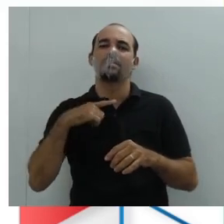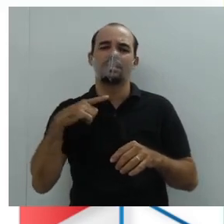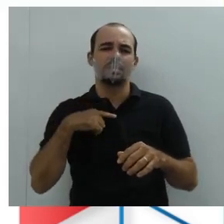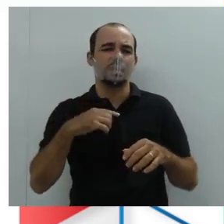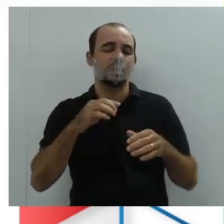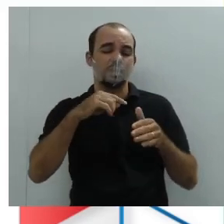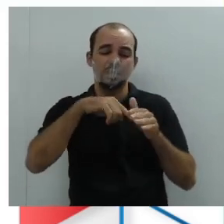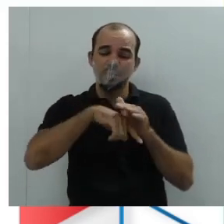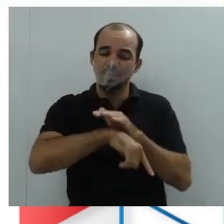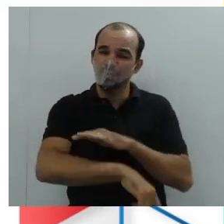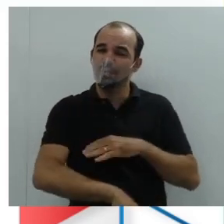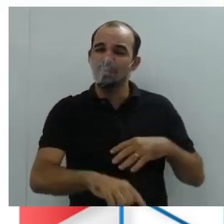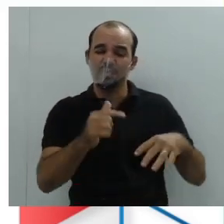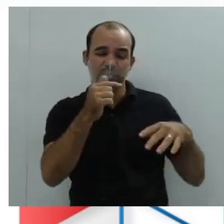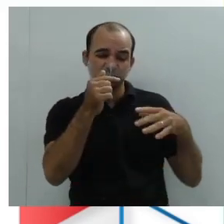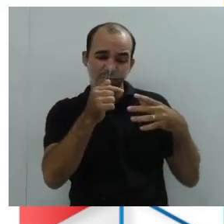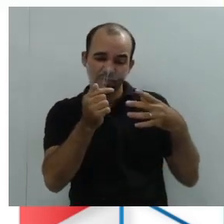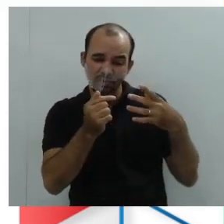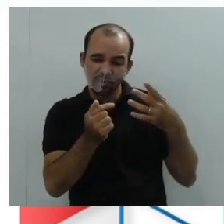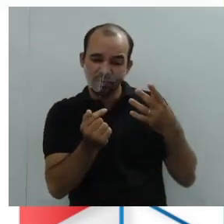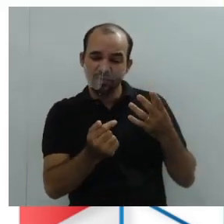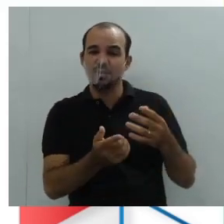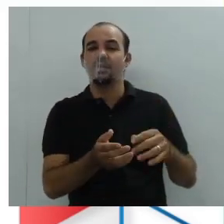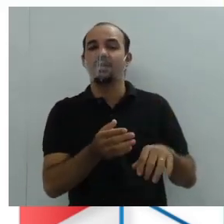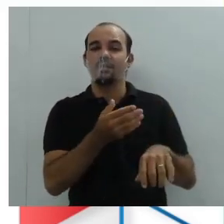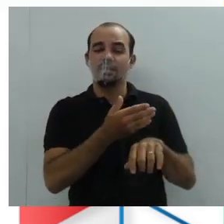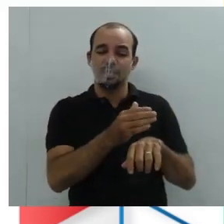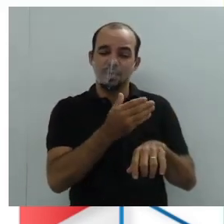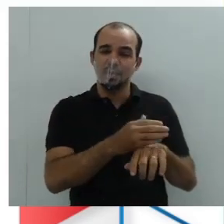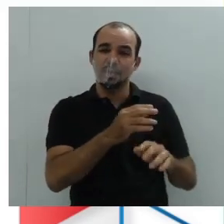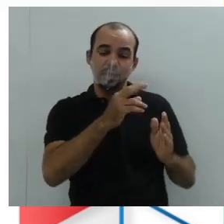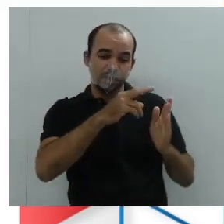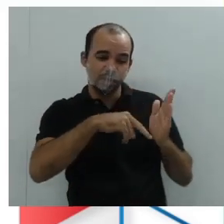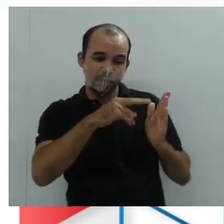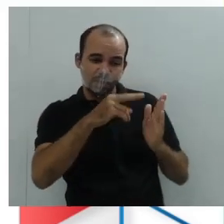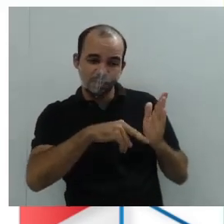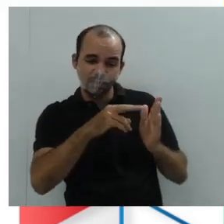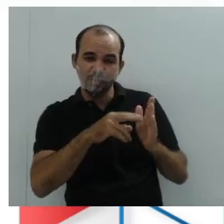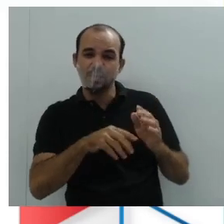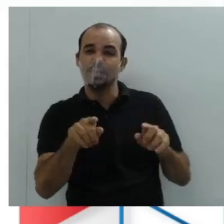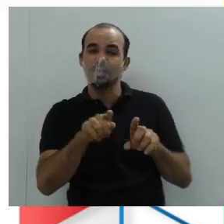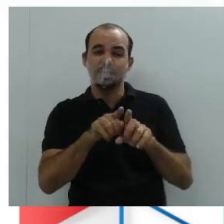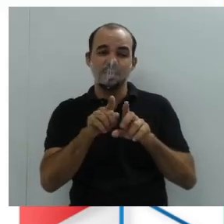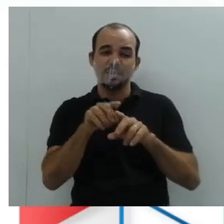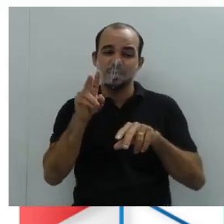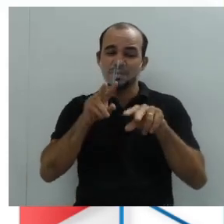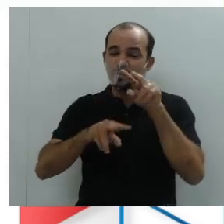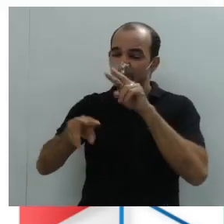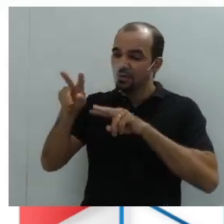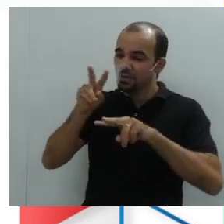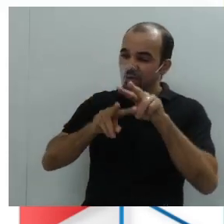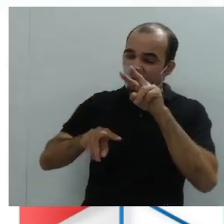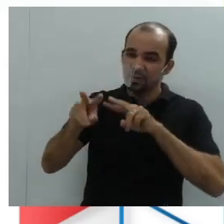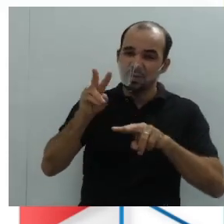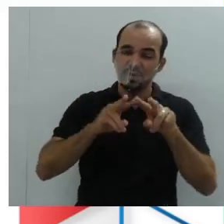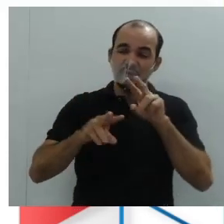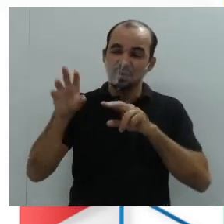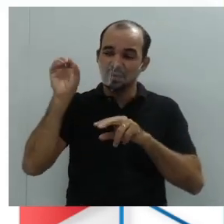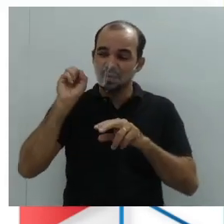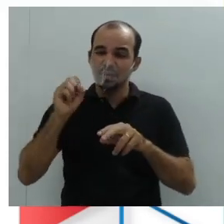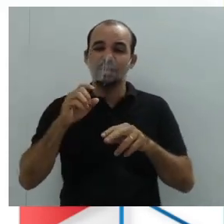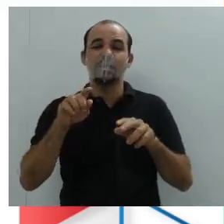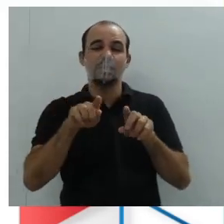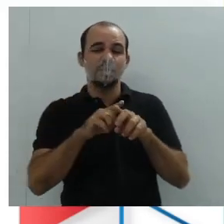É a gente pôr em prática a leitura, o ouvir, o falar e o produzir textos com qualidade.